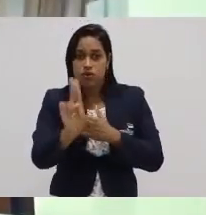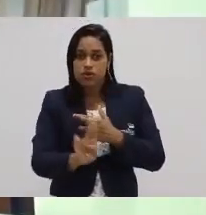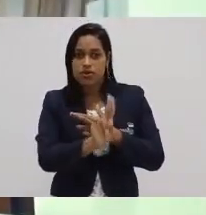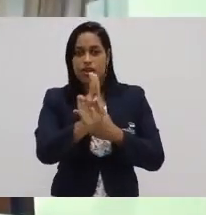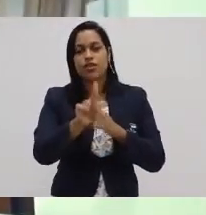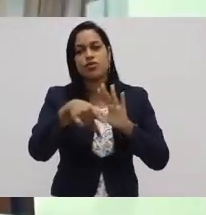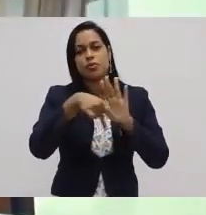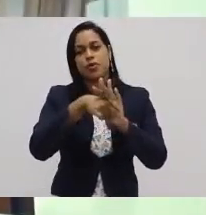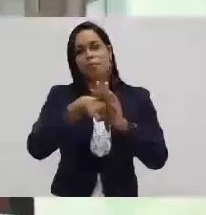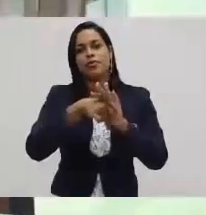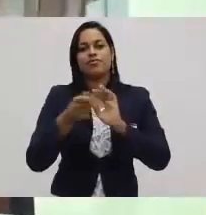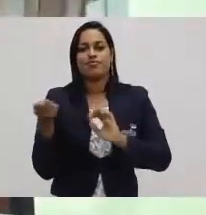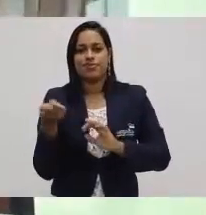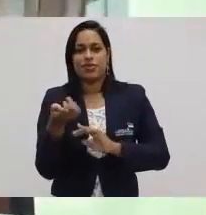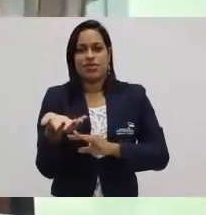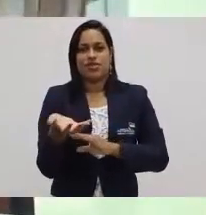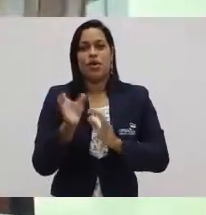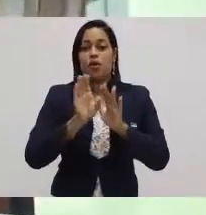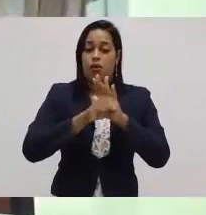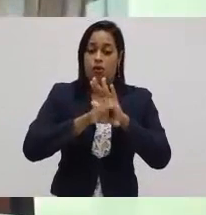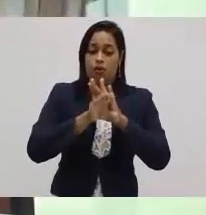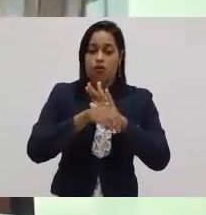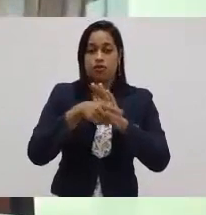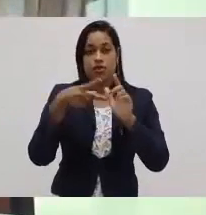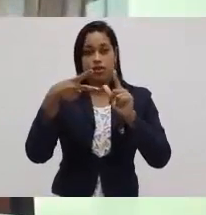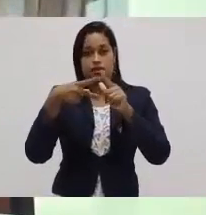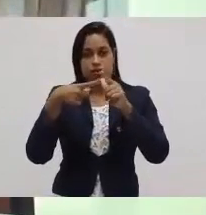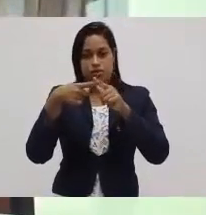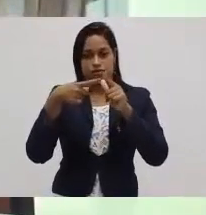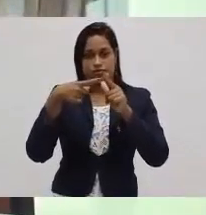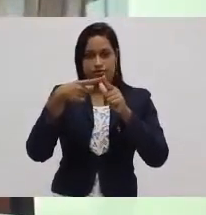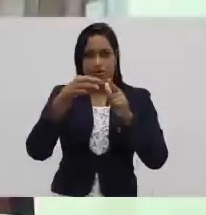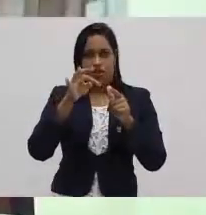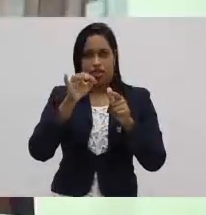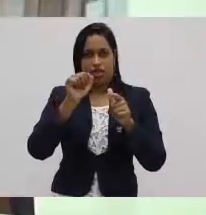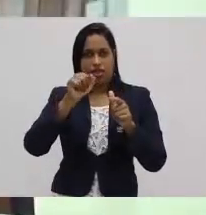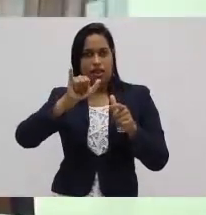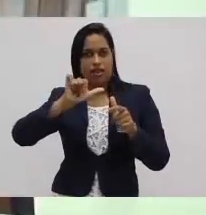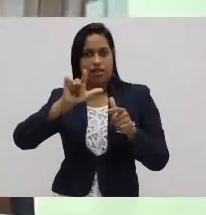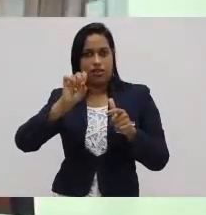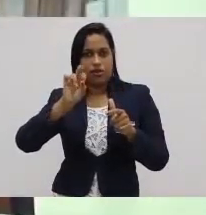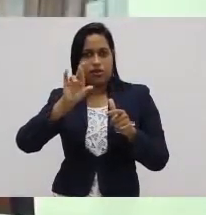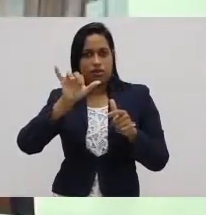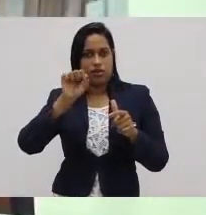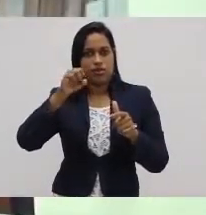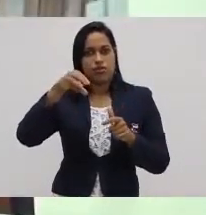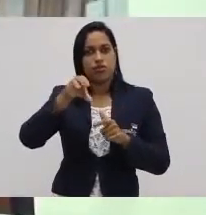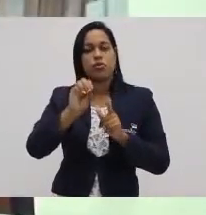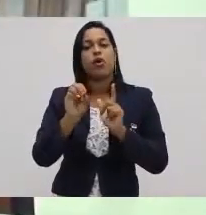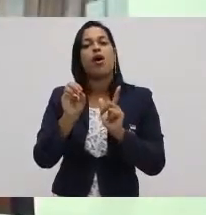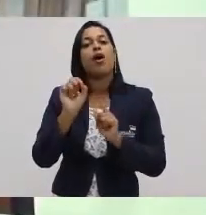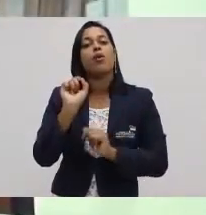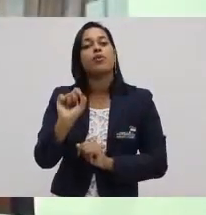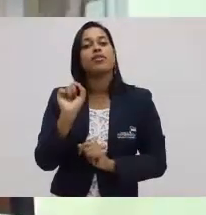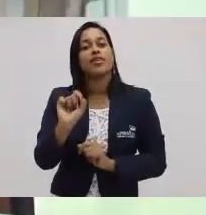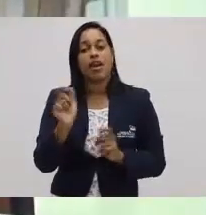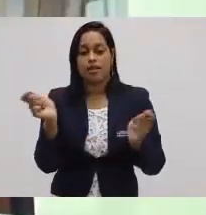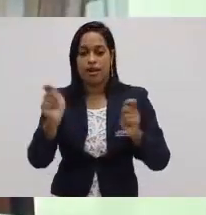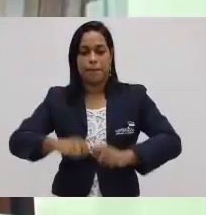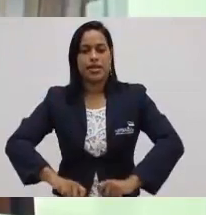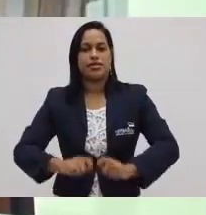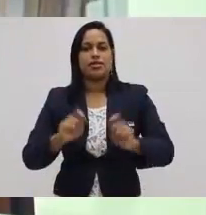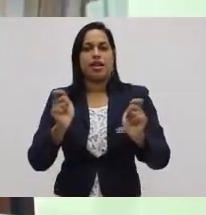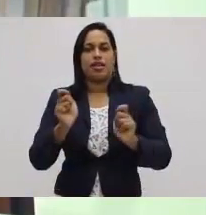Um segundo conceito bastante característico do Taylorismo é a eficácia, que trata do que